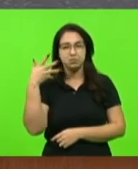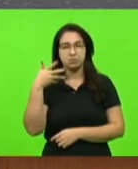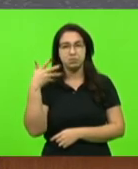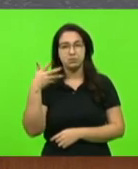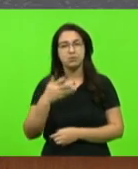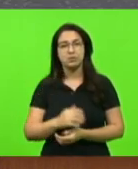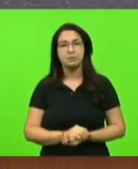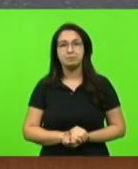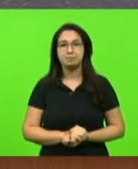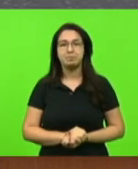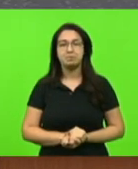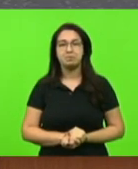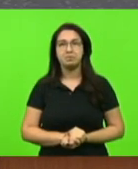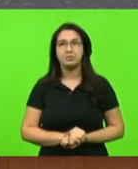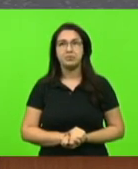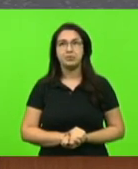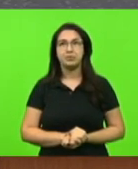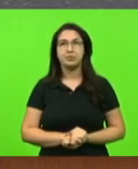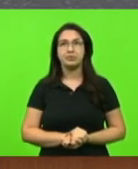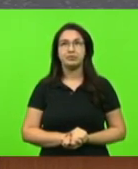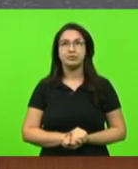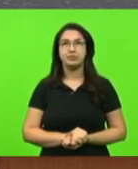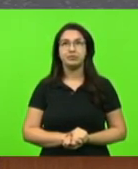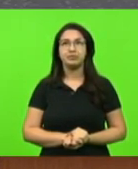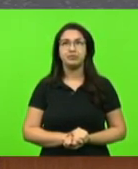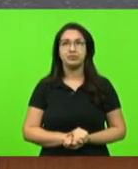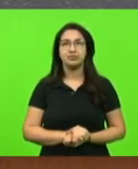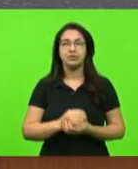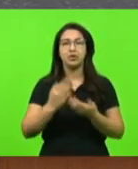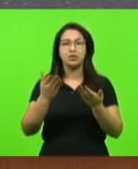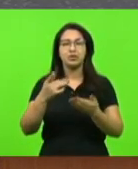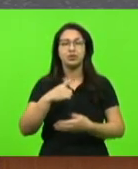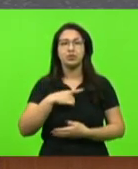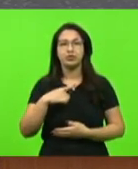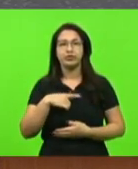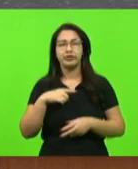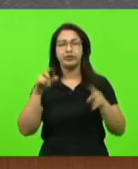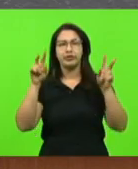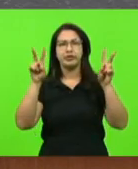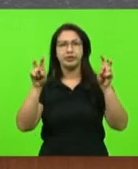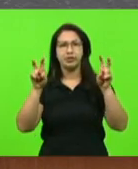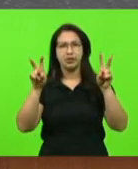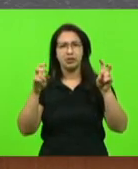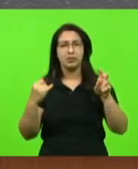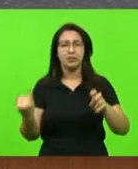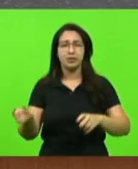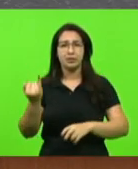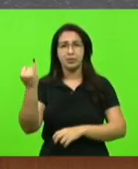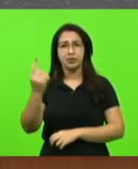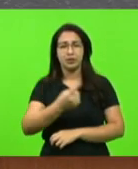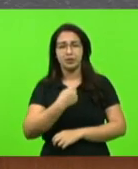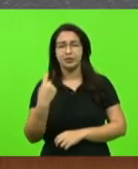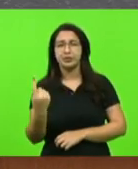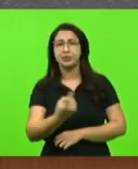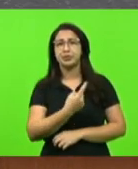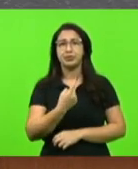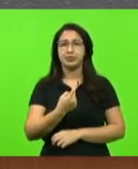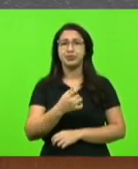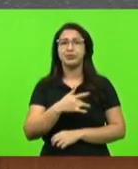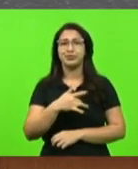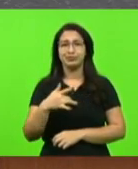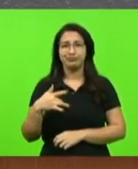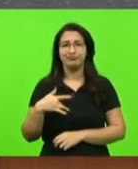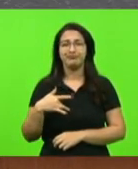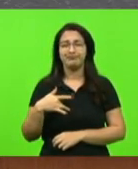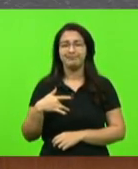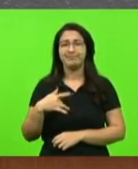O senhor que tem essa pauta muito cara para todos nós, mas a pauta da saúde,